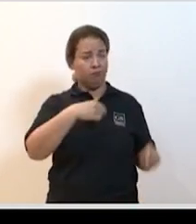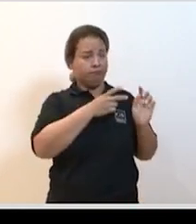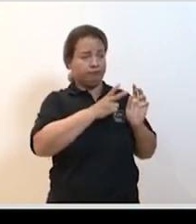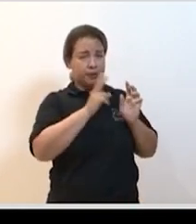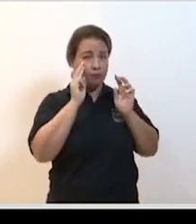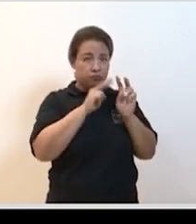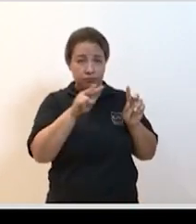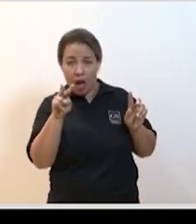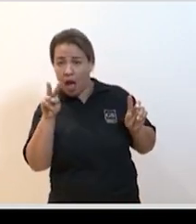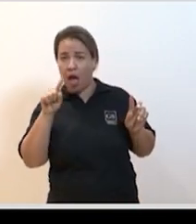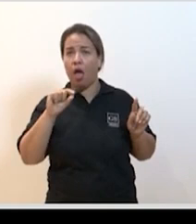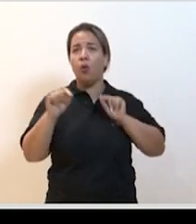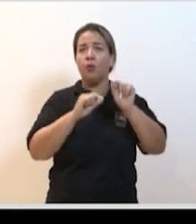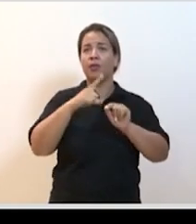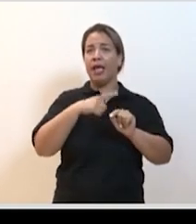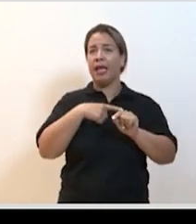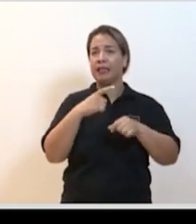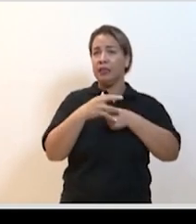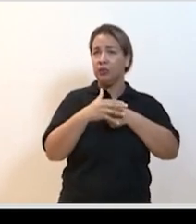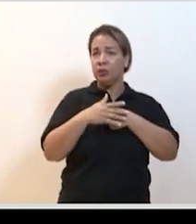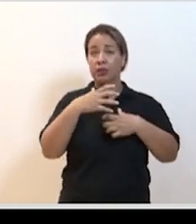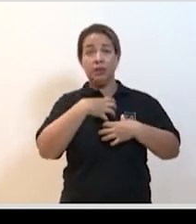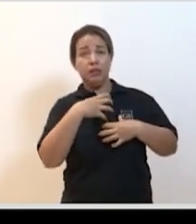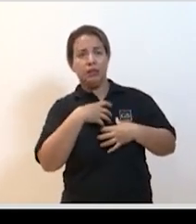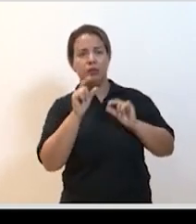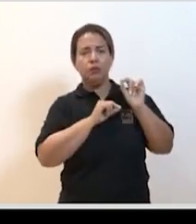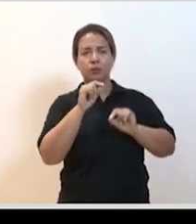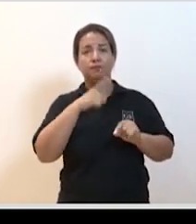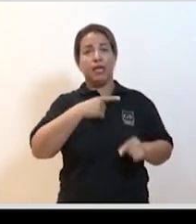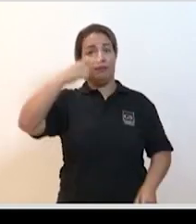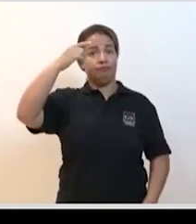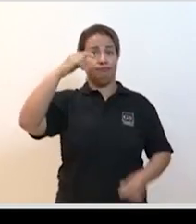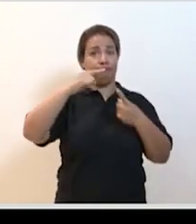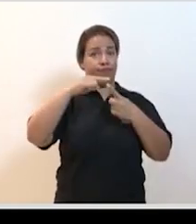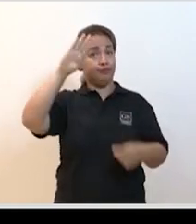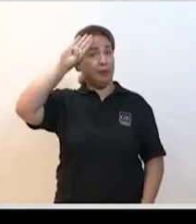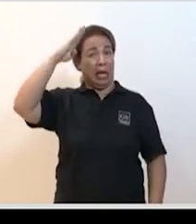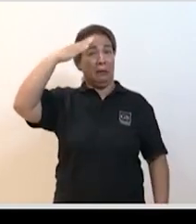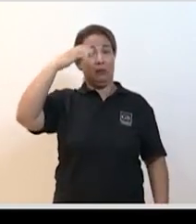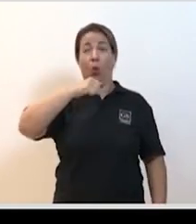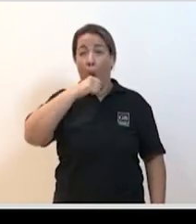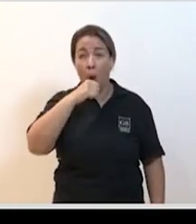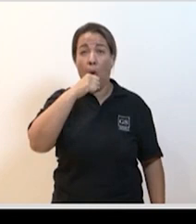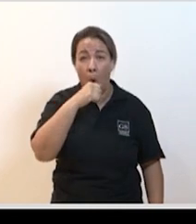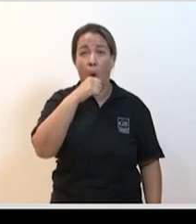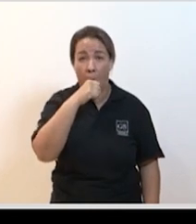fidedignos. O que nós sabemos de sintomas da COVID? A COVID é caracterizada por febre e tosse, principalmente.